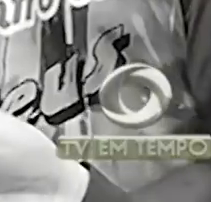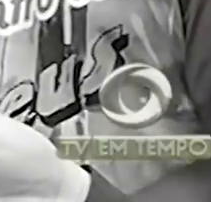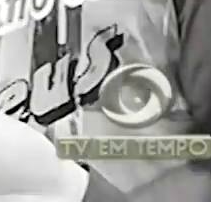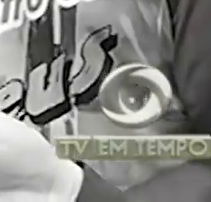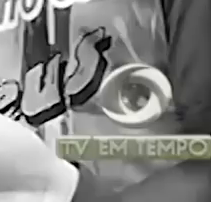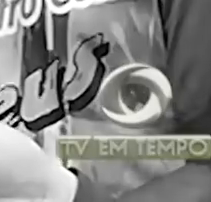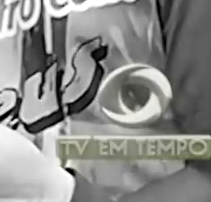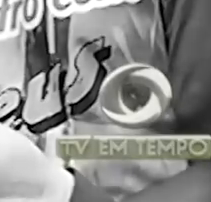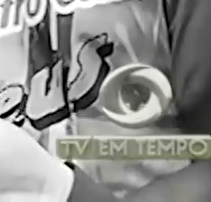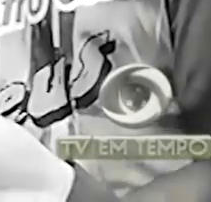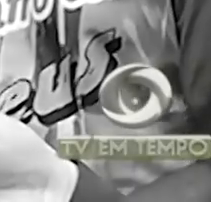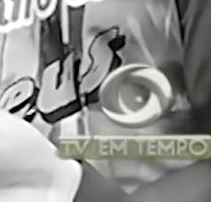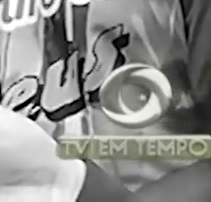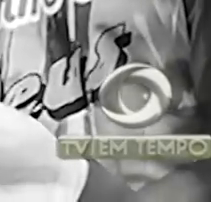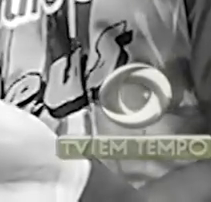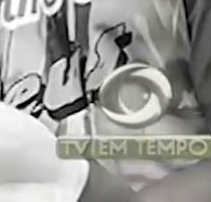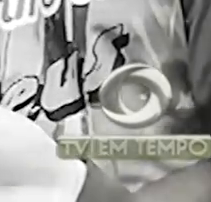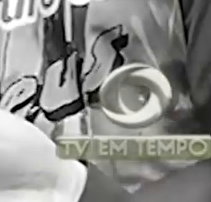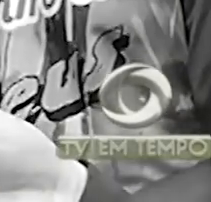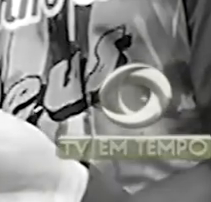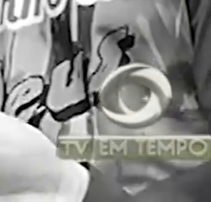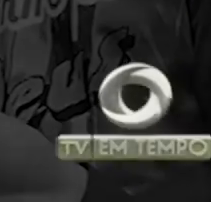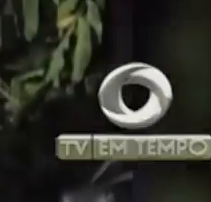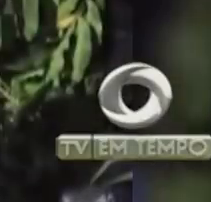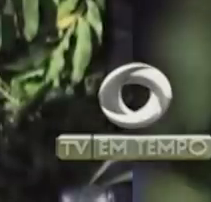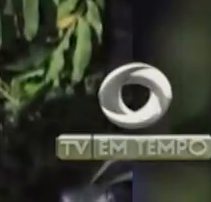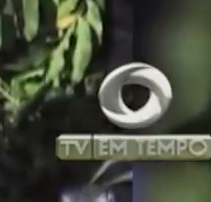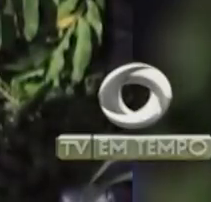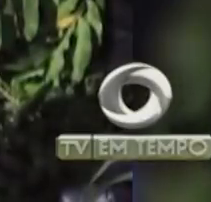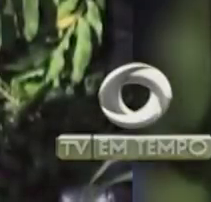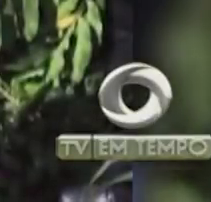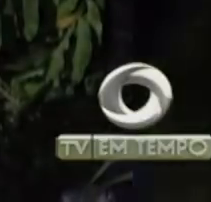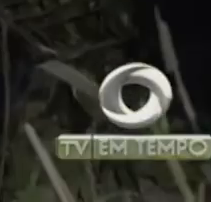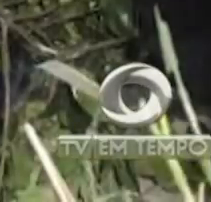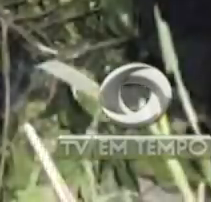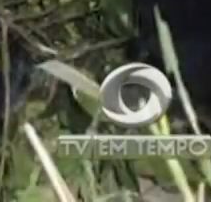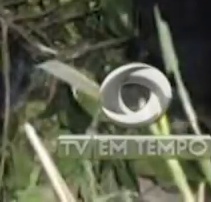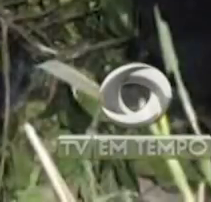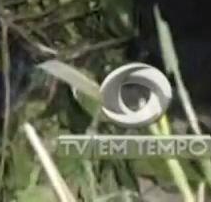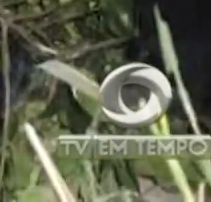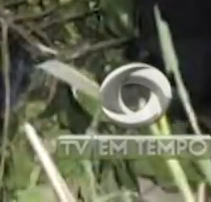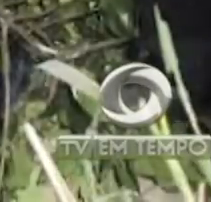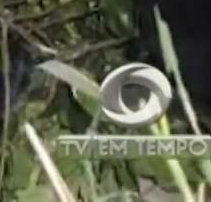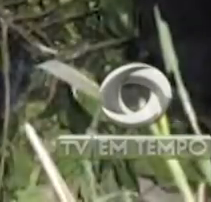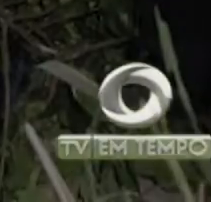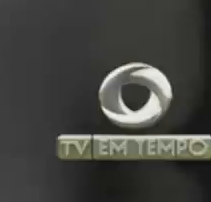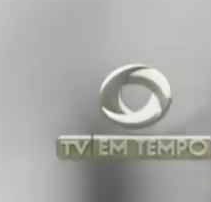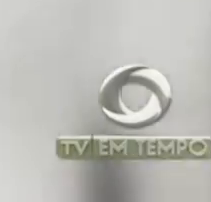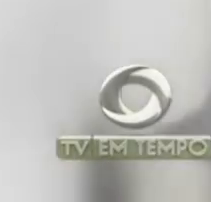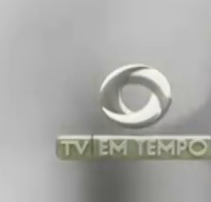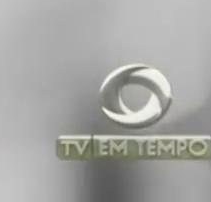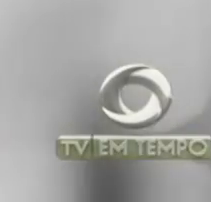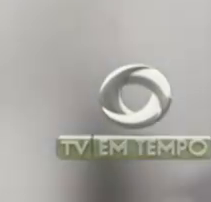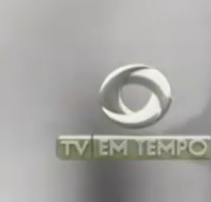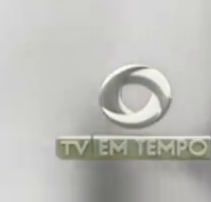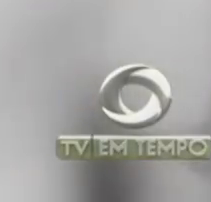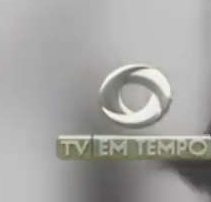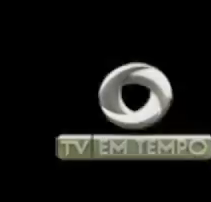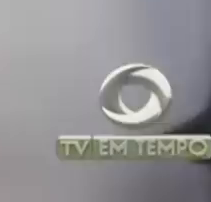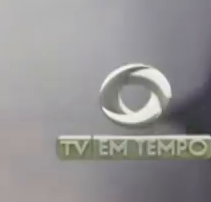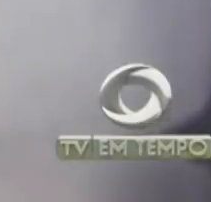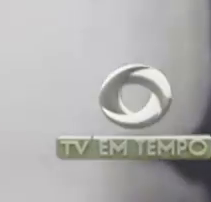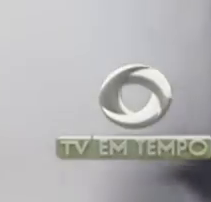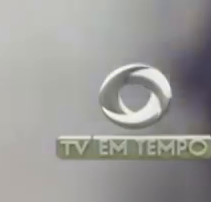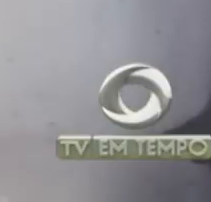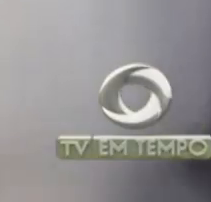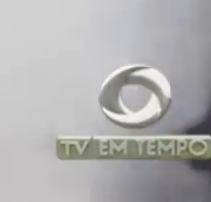Ele foi exoteado, ele está deformado de tanto bater nele. Não tinha condição nem